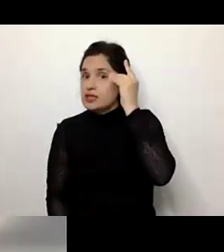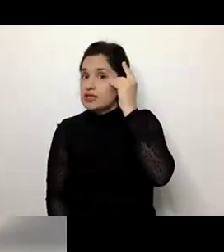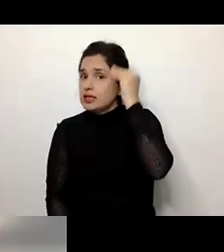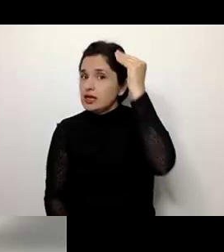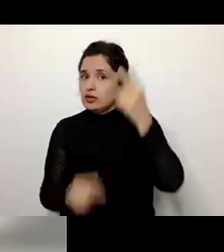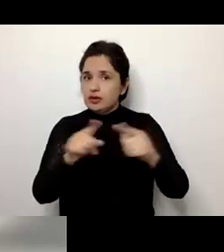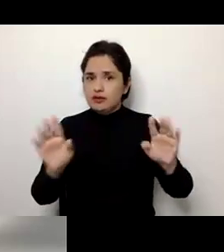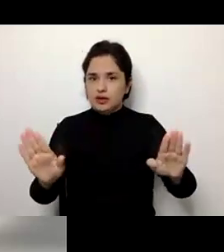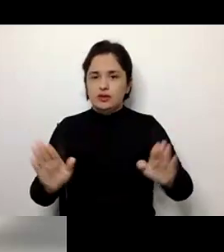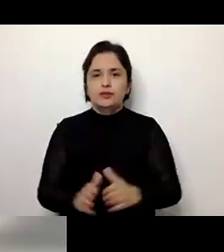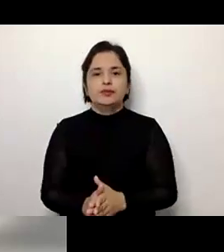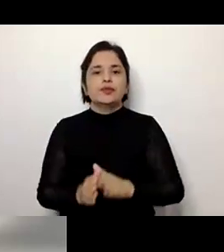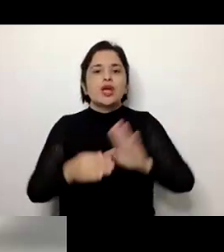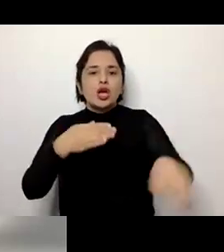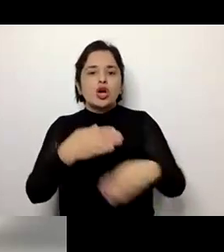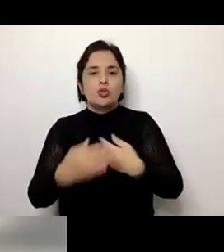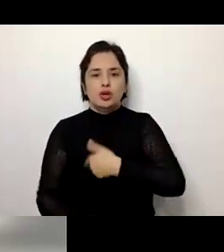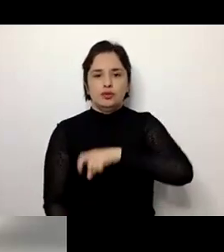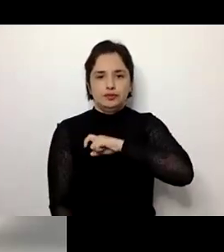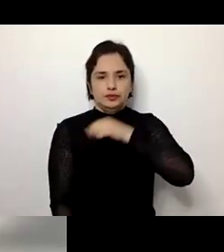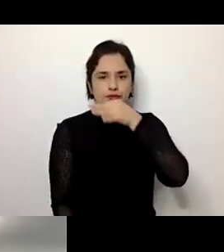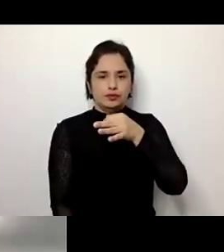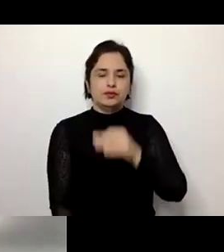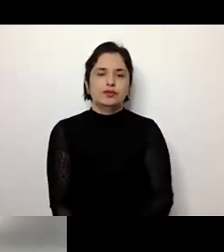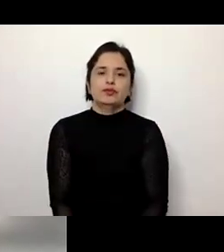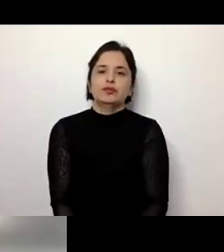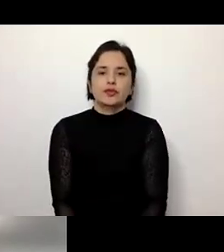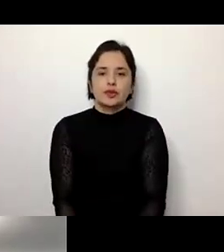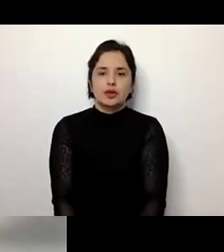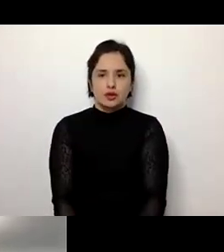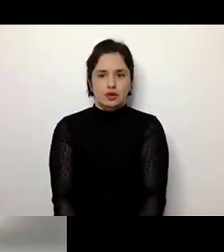Bom, aqui um pouco o que nos presenta Priscila é que, justamente,